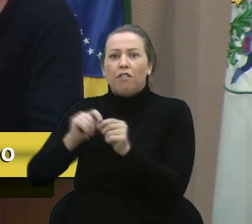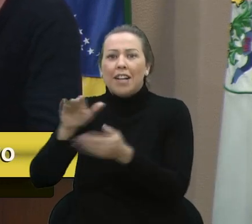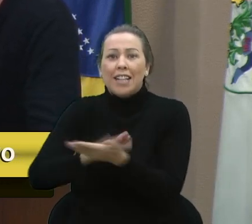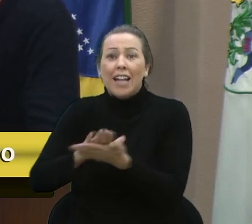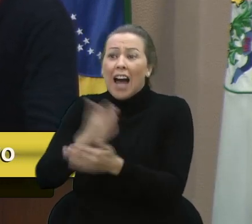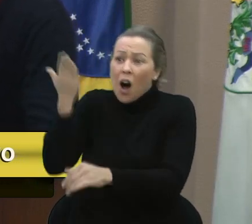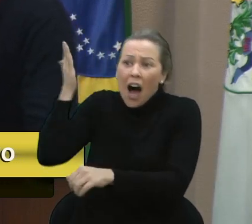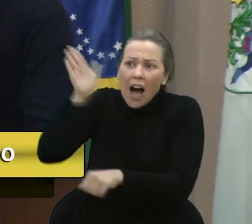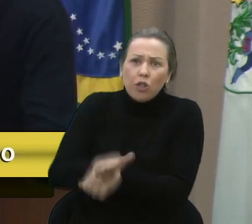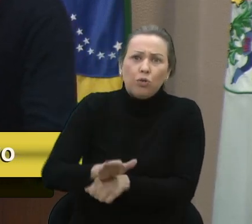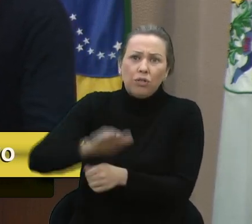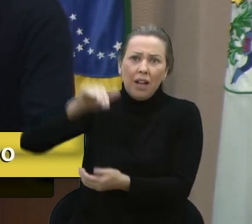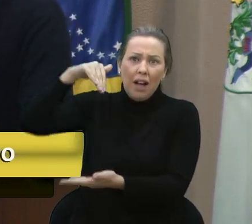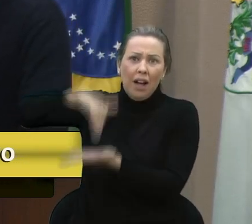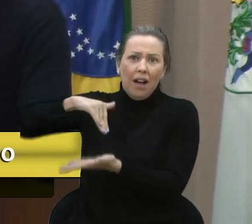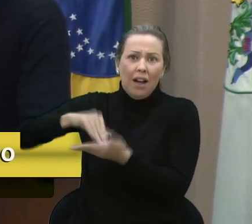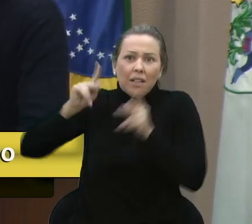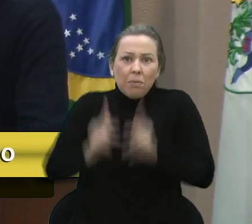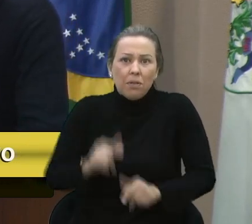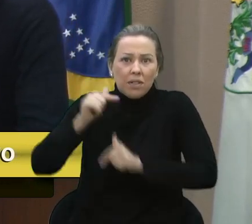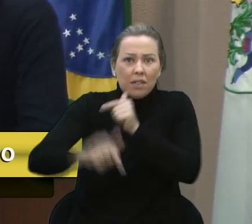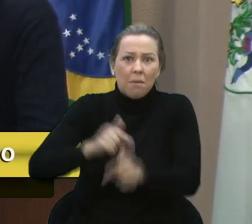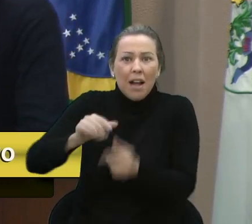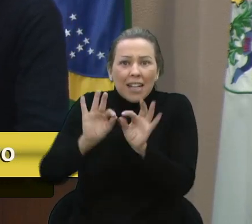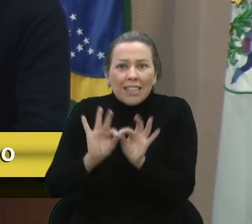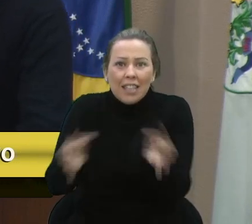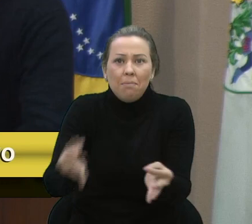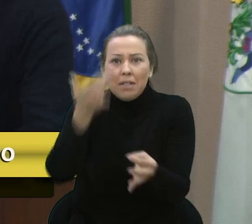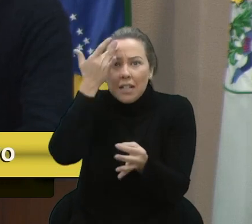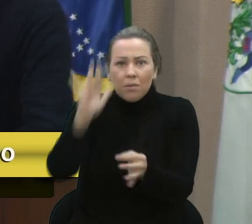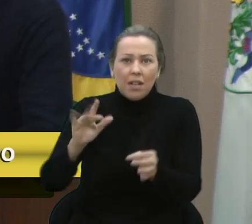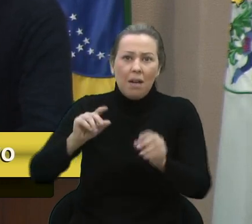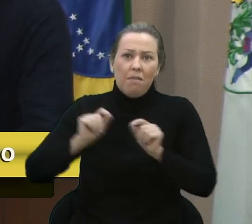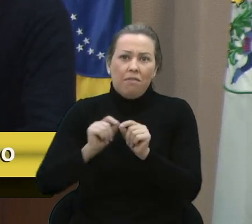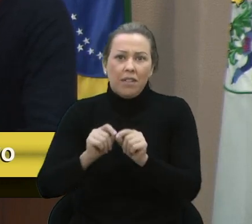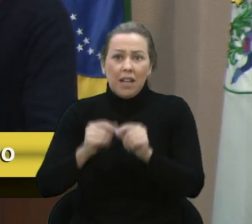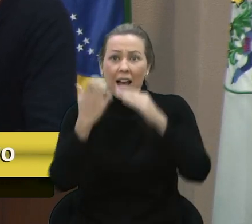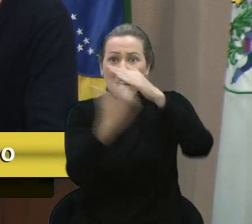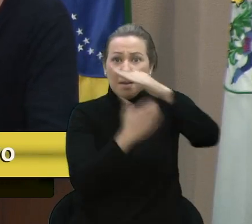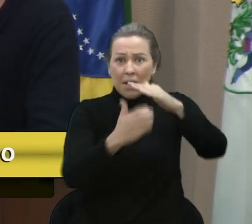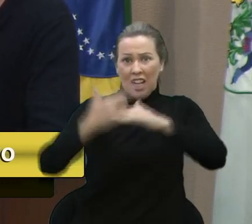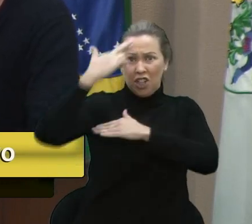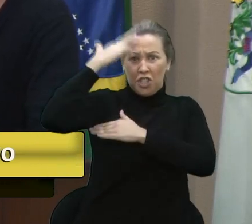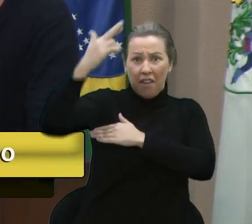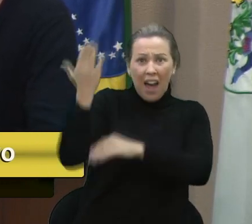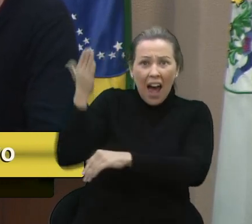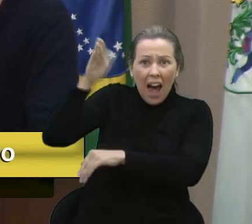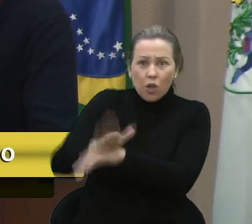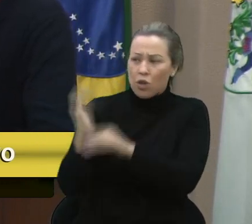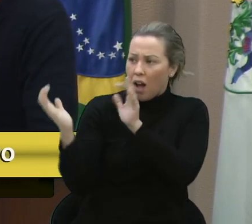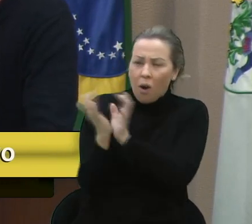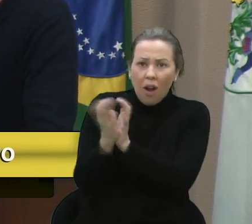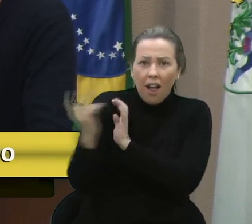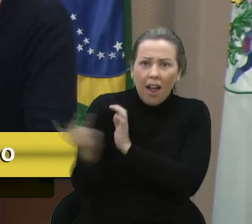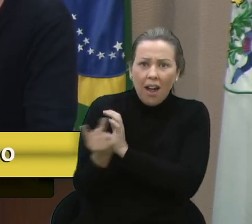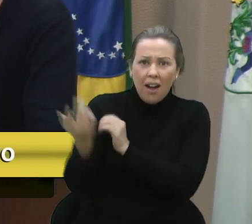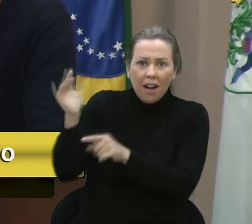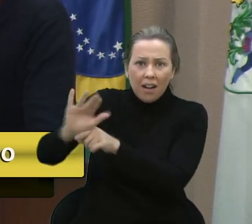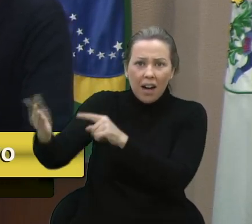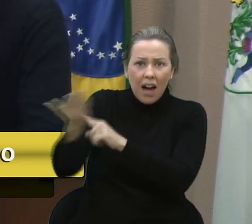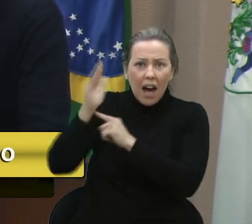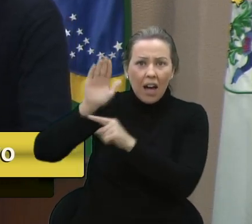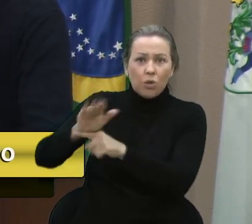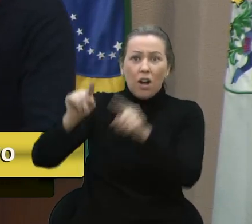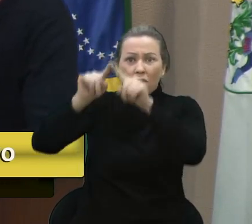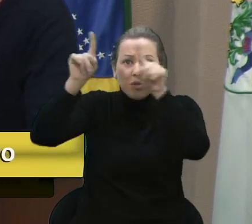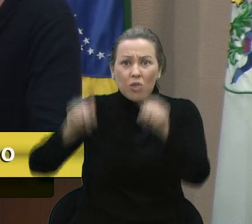os seus colegas. Ajudem os colegas. Empresários, ajudem os seus colegas. Ajudem os seus